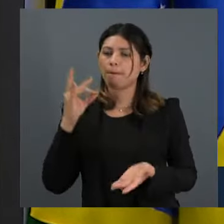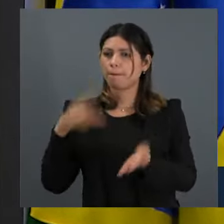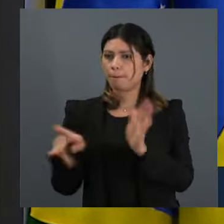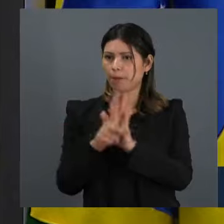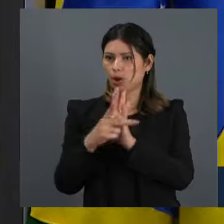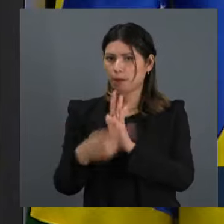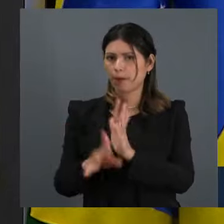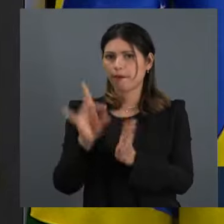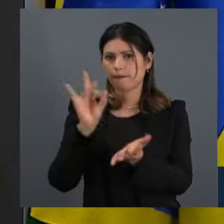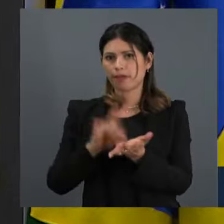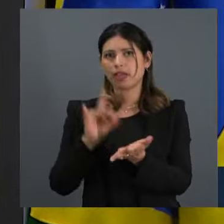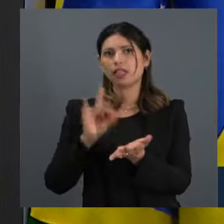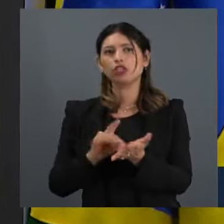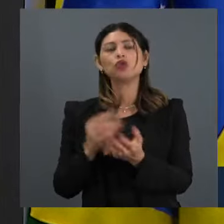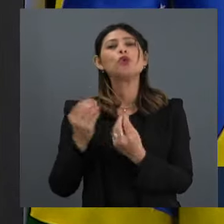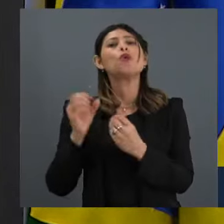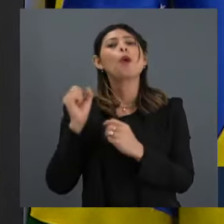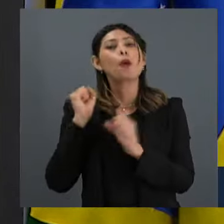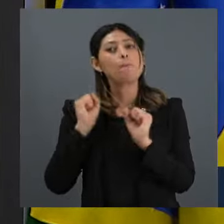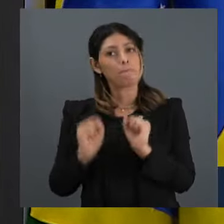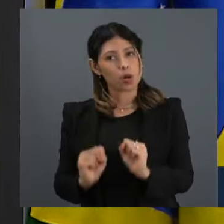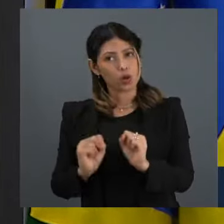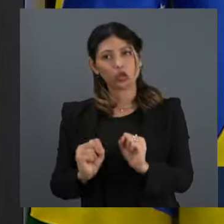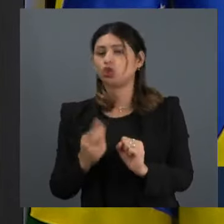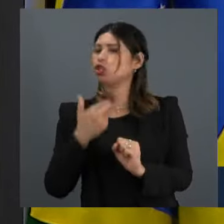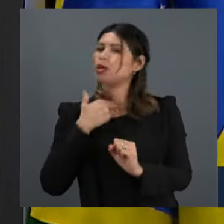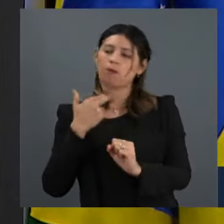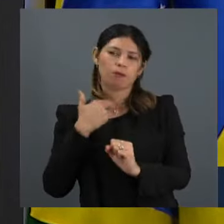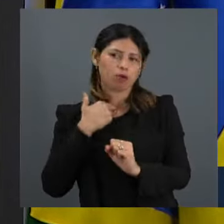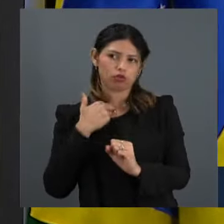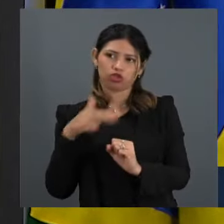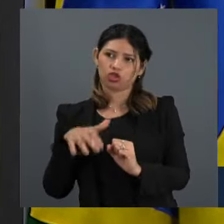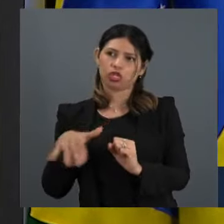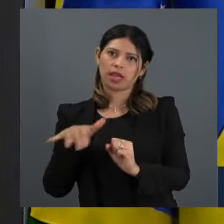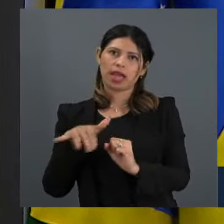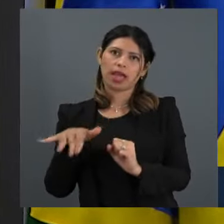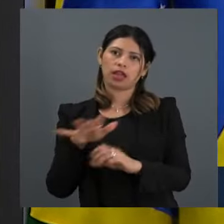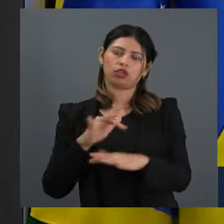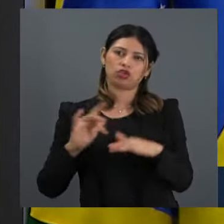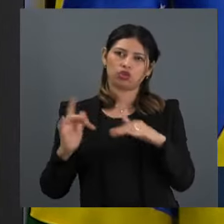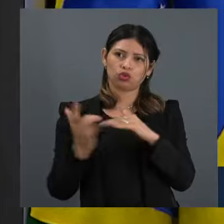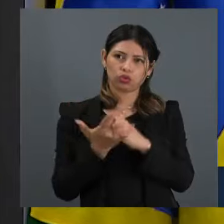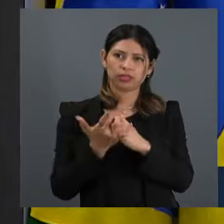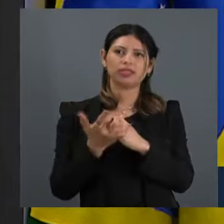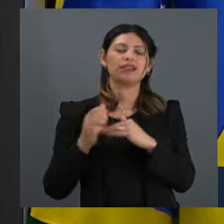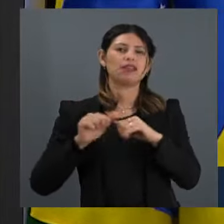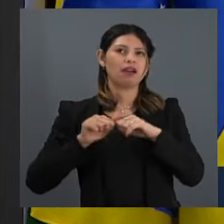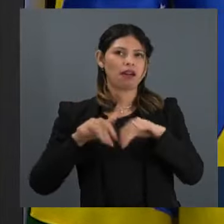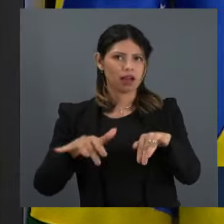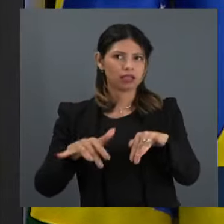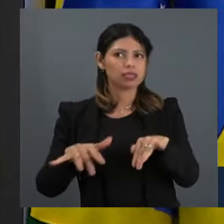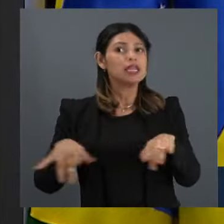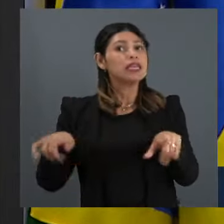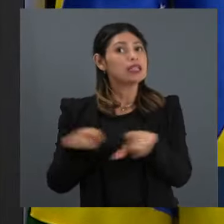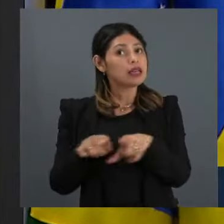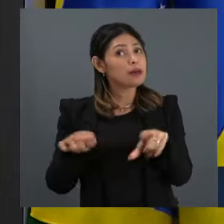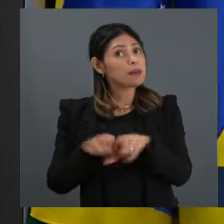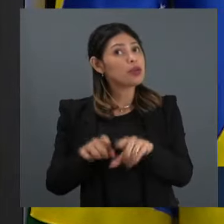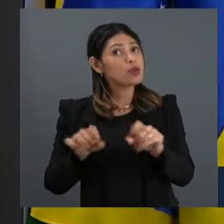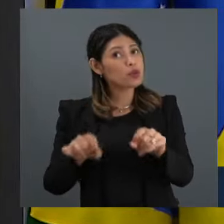de decidir o que pode e o que não pode ser dito pelo povo nas redes sociais. Ora, exercendo a censura